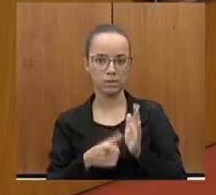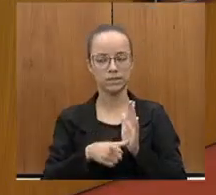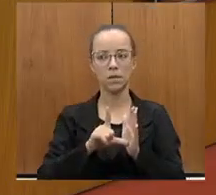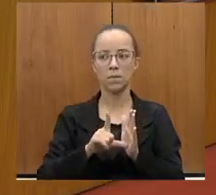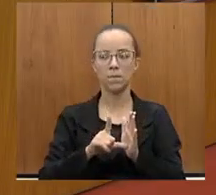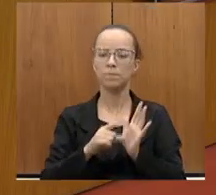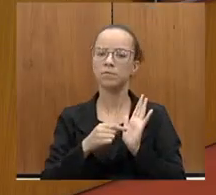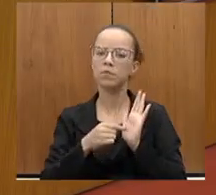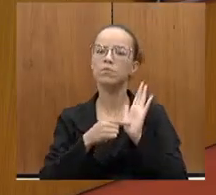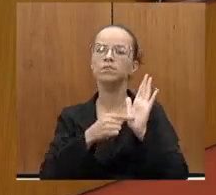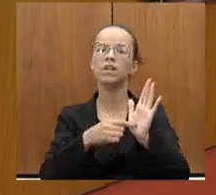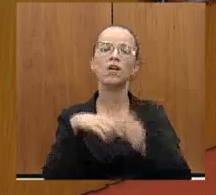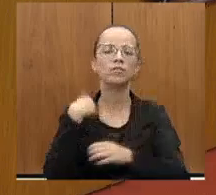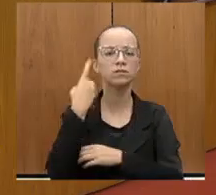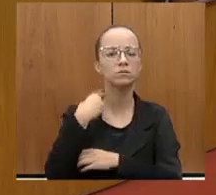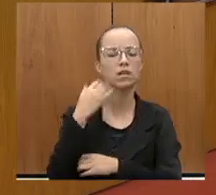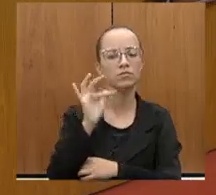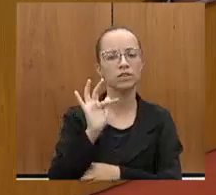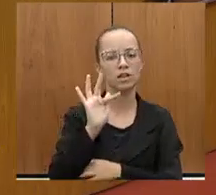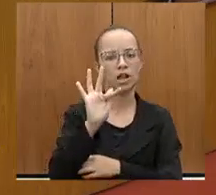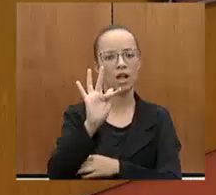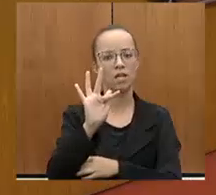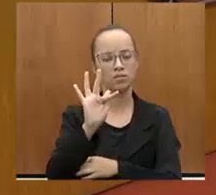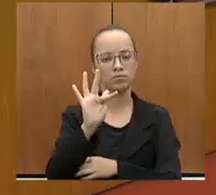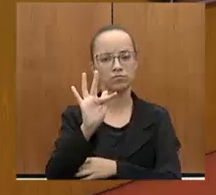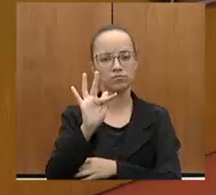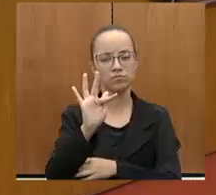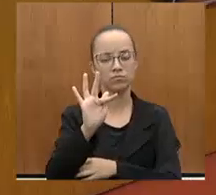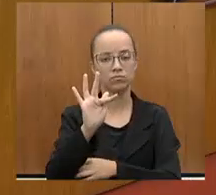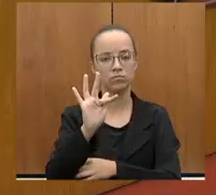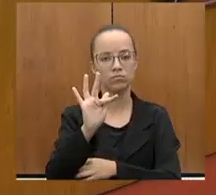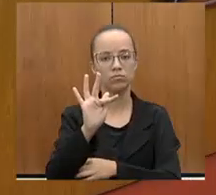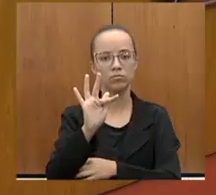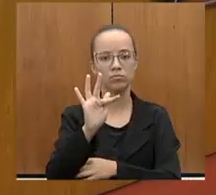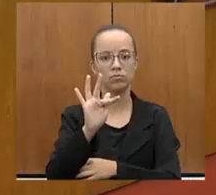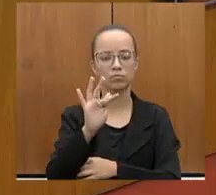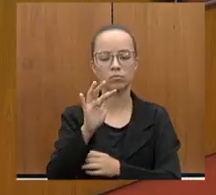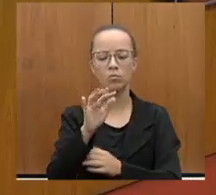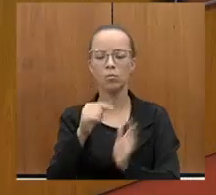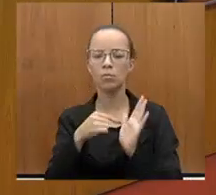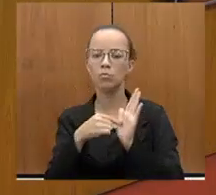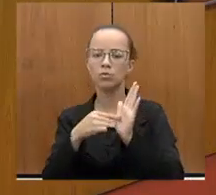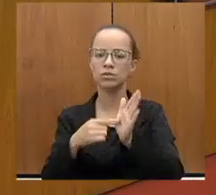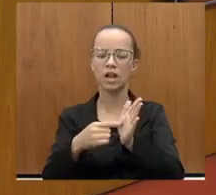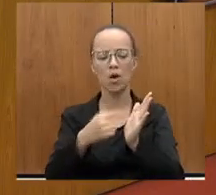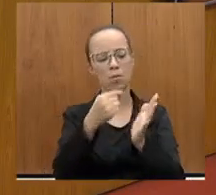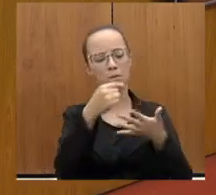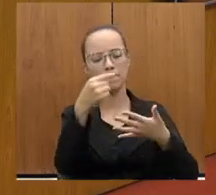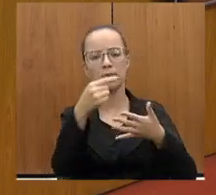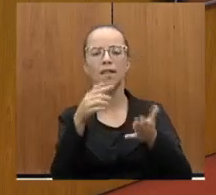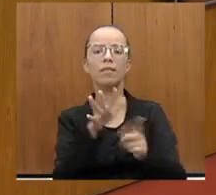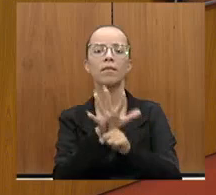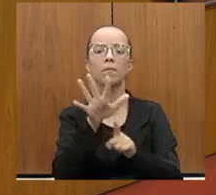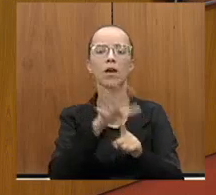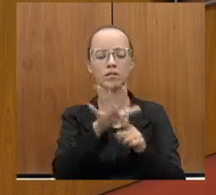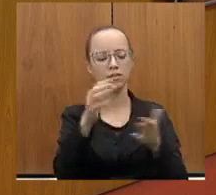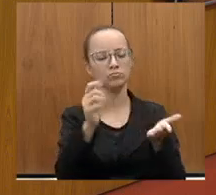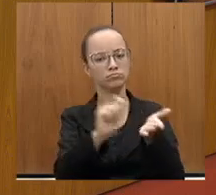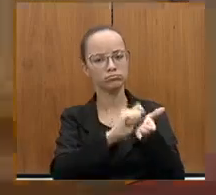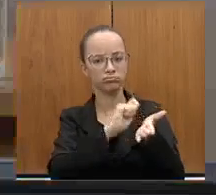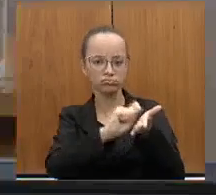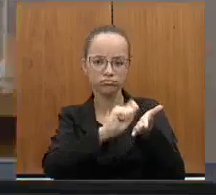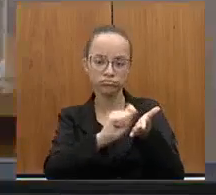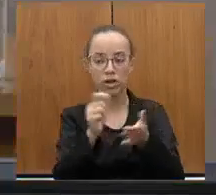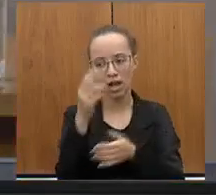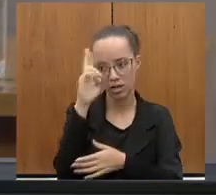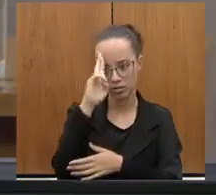levar aos deputados federais eleitos um cardápio de demandas, muitas dessas a senhora já conhece,